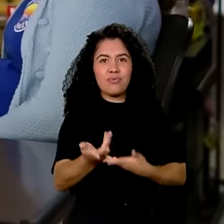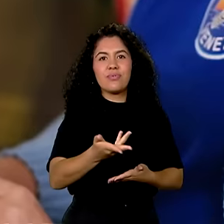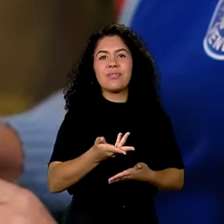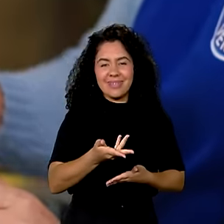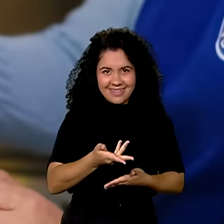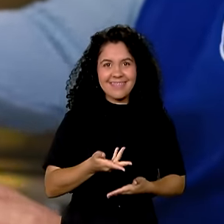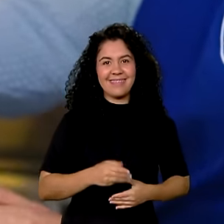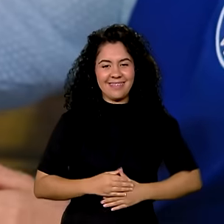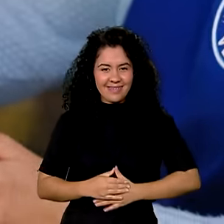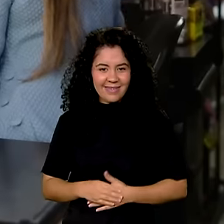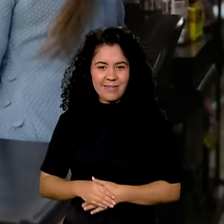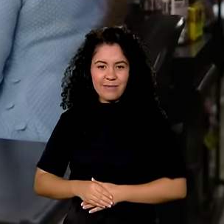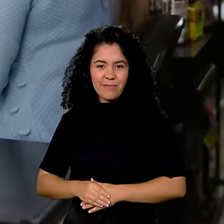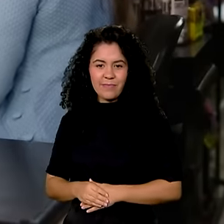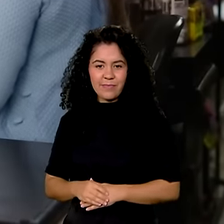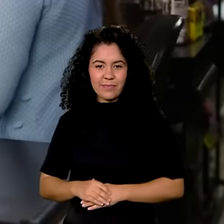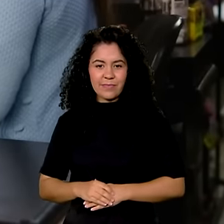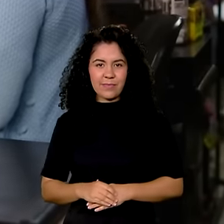pagos.